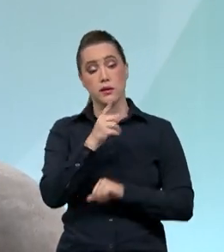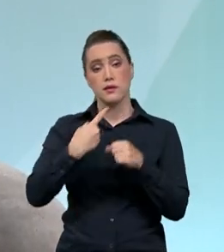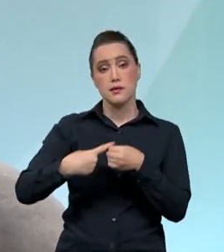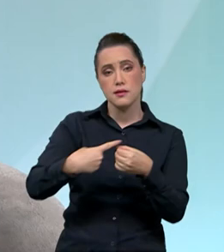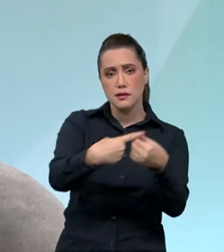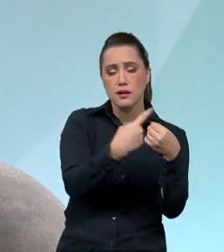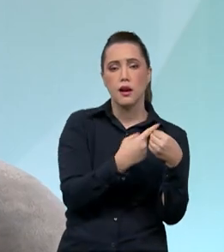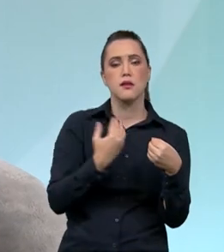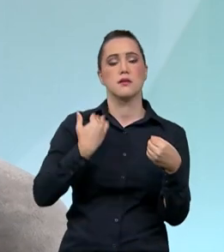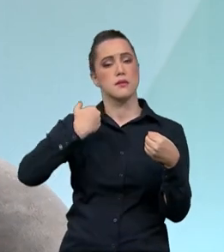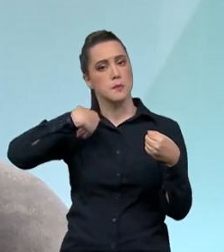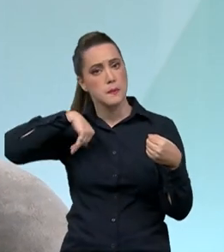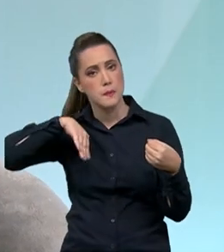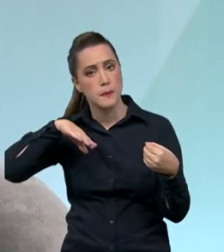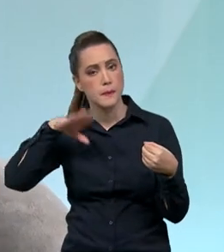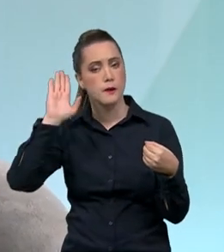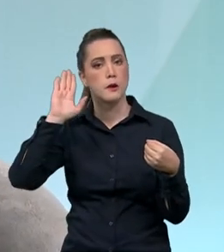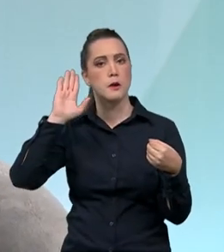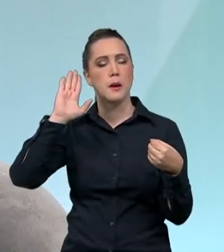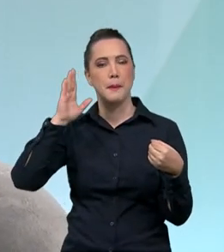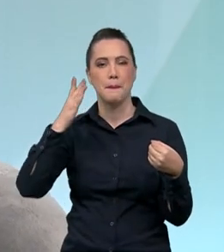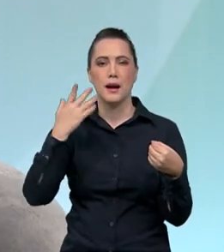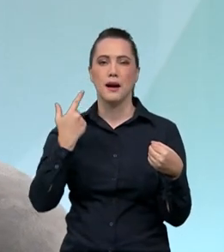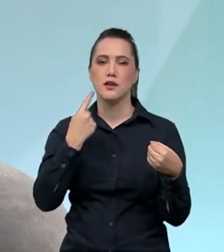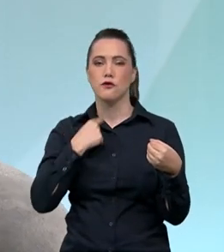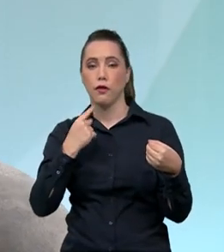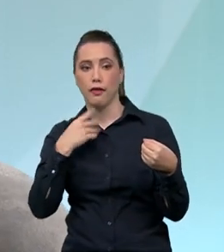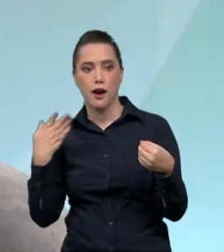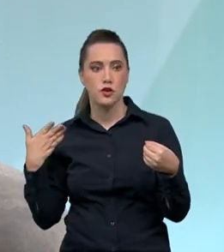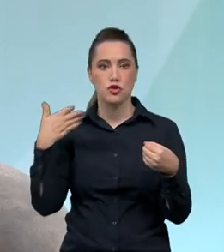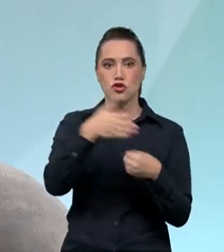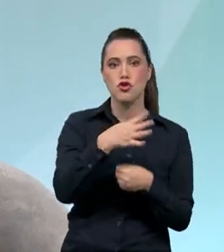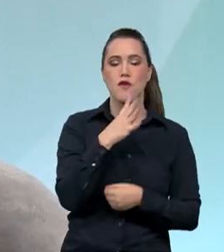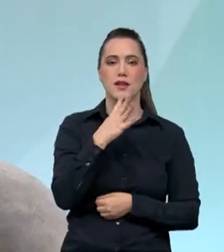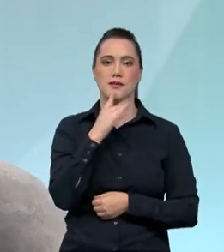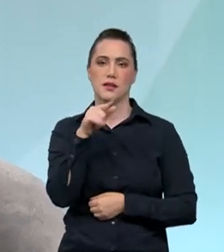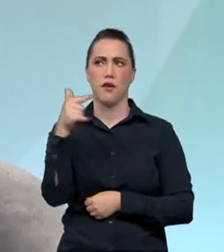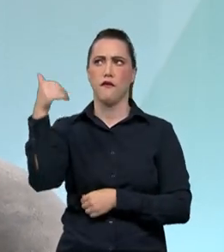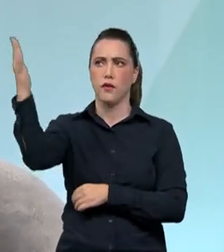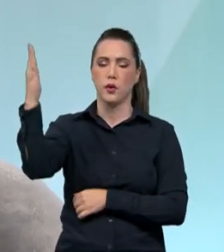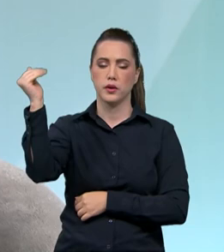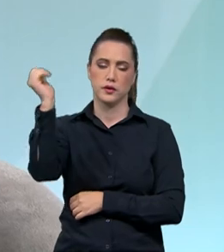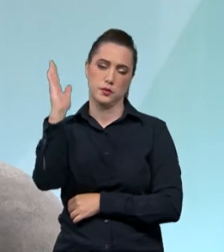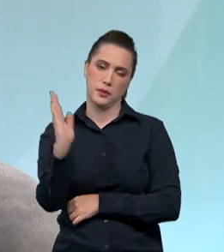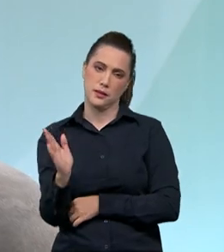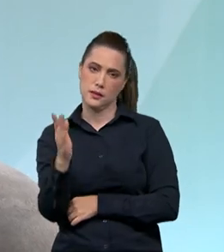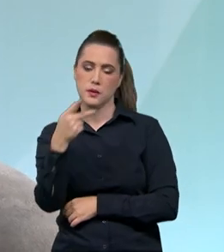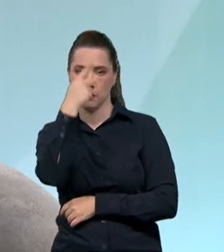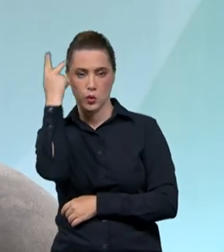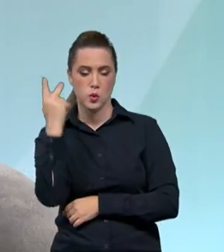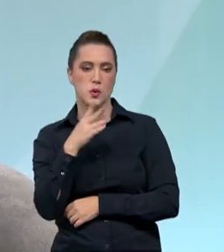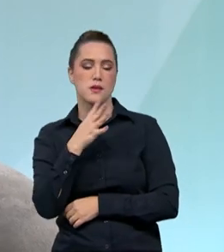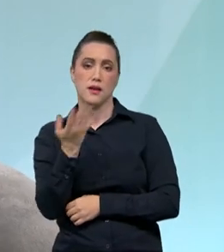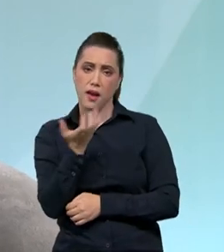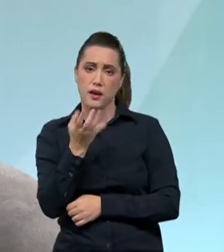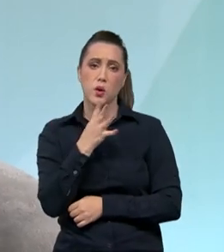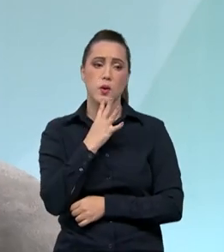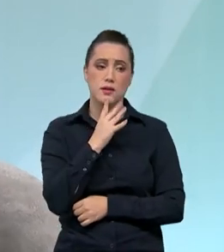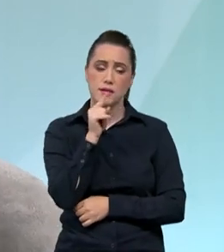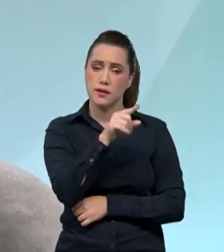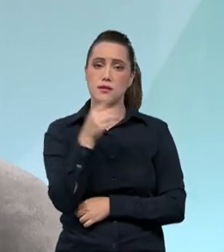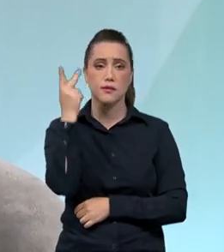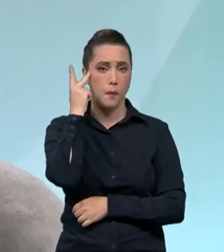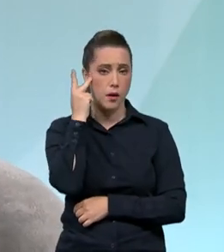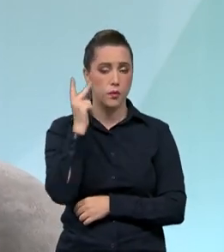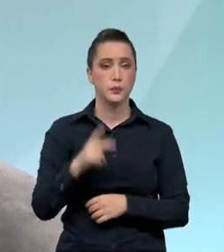mais desejadas para que o turista estrangeiro queira conhecer. A gente fez uma pesquisa recentemente também